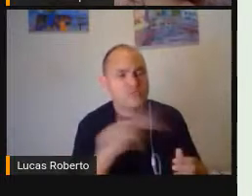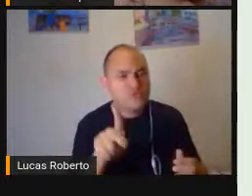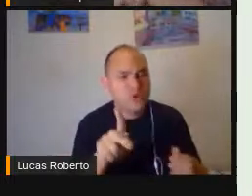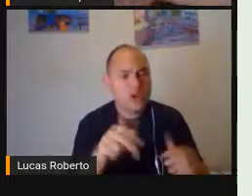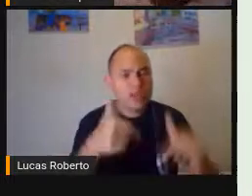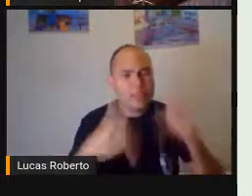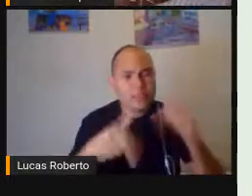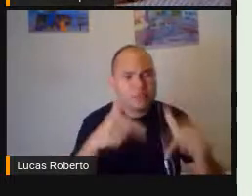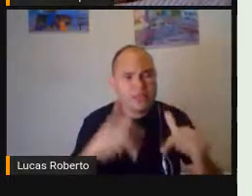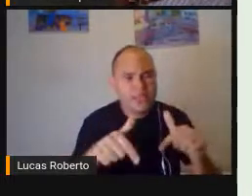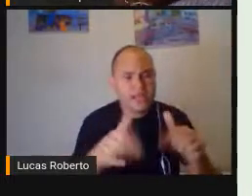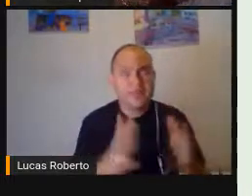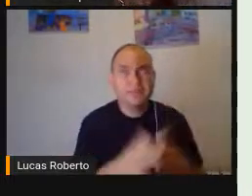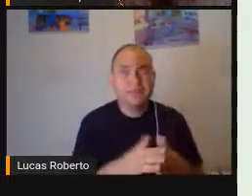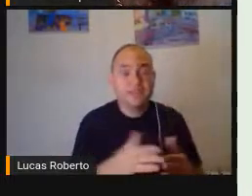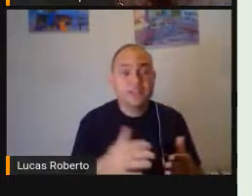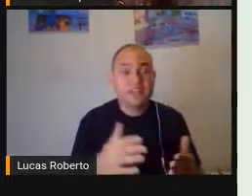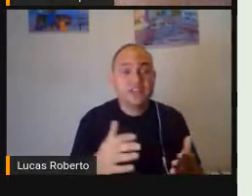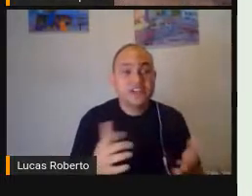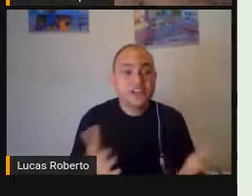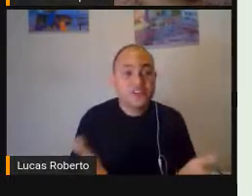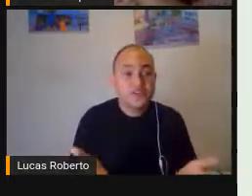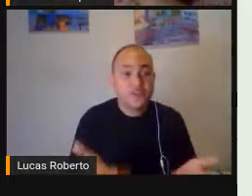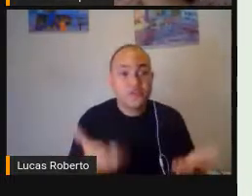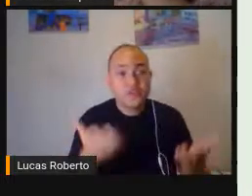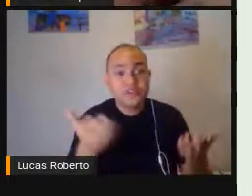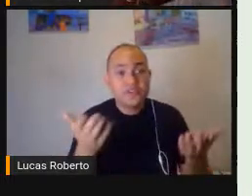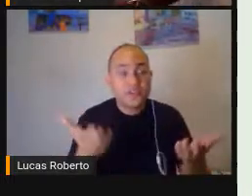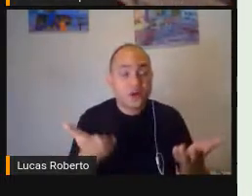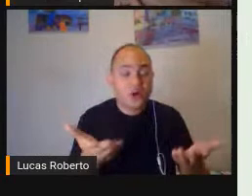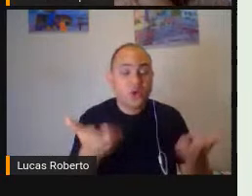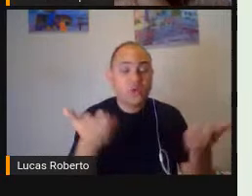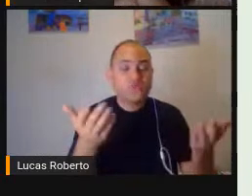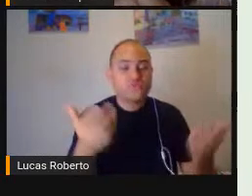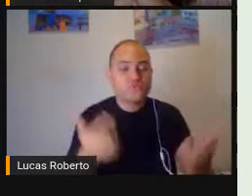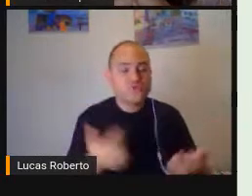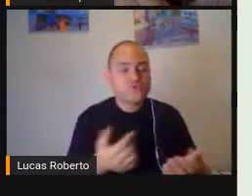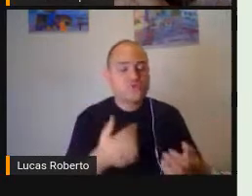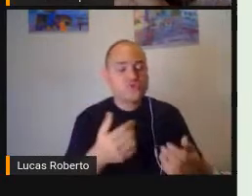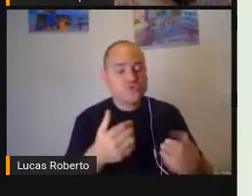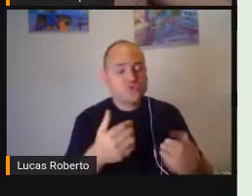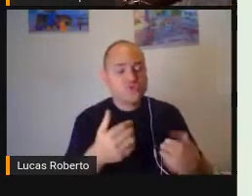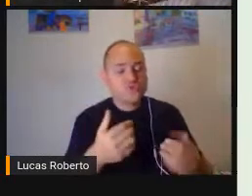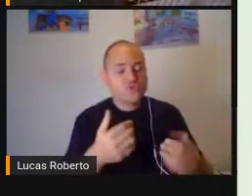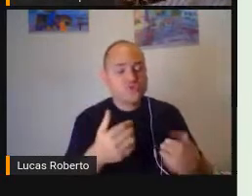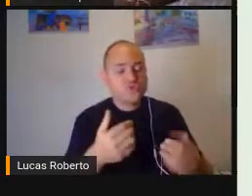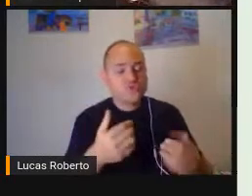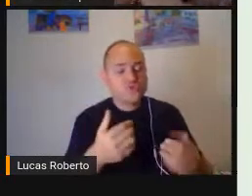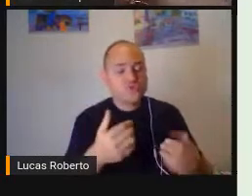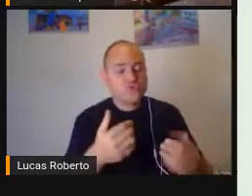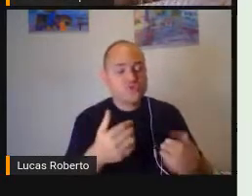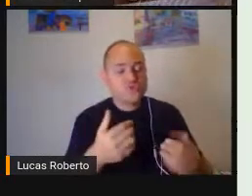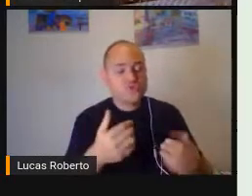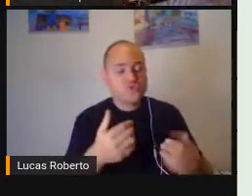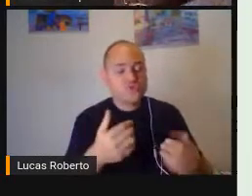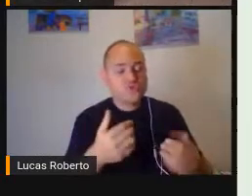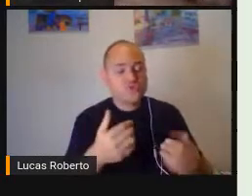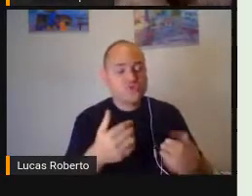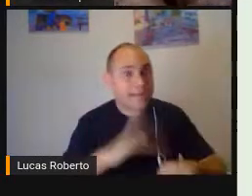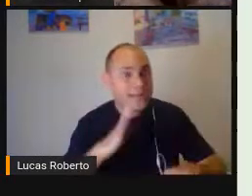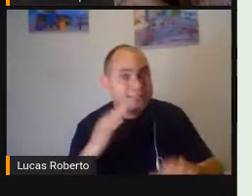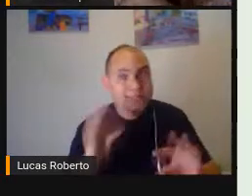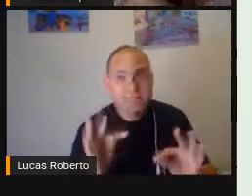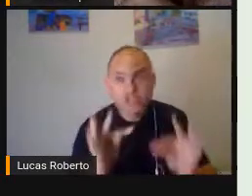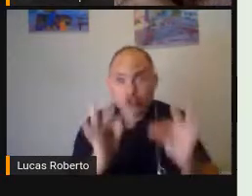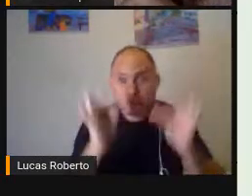bacia Com água E as crianças Participam Daquilo ali Isso é muito mais Tecnologia Do que ele utilizar Uma lousa digital Onde as crianças Só